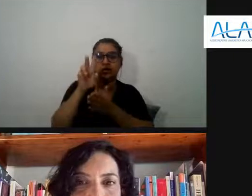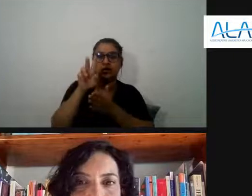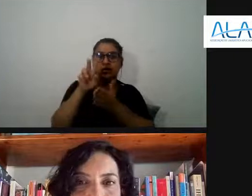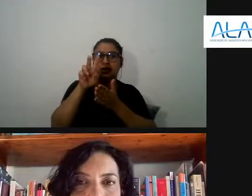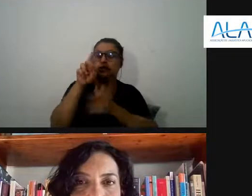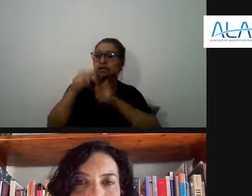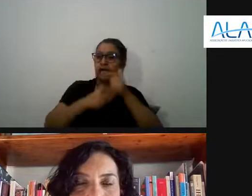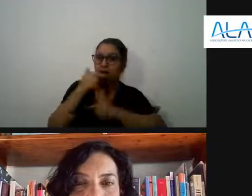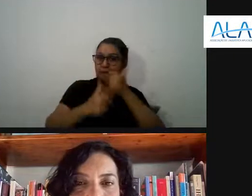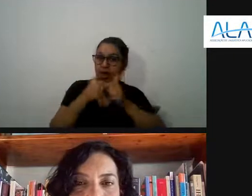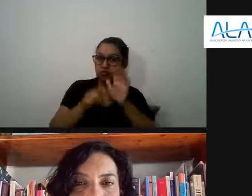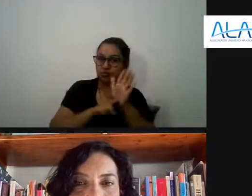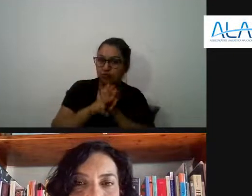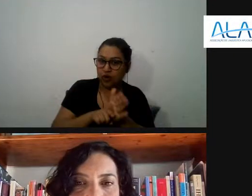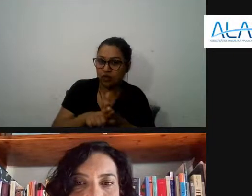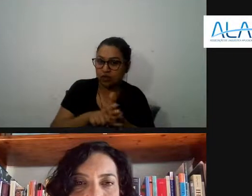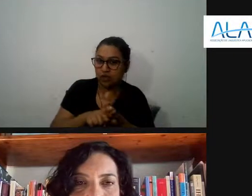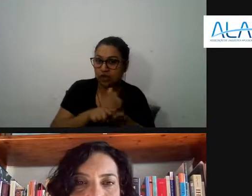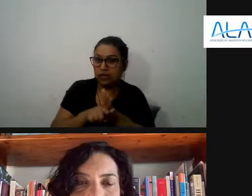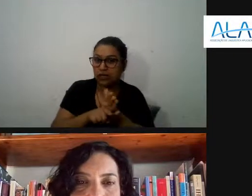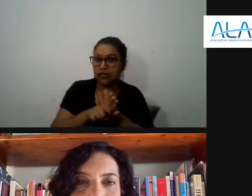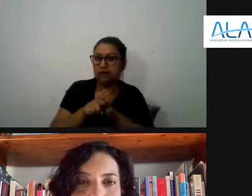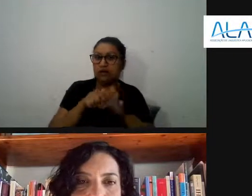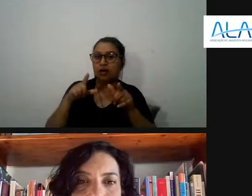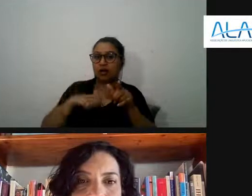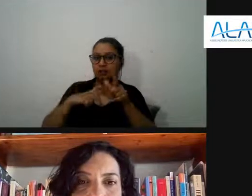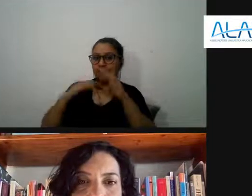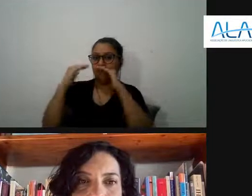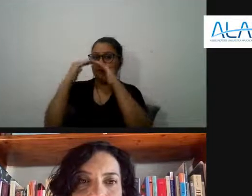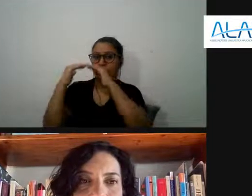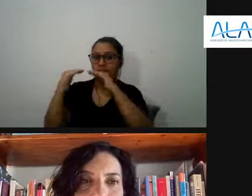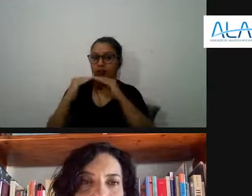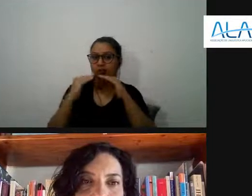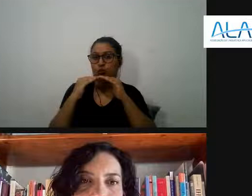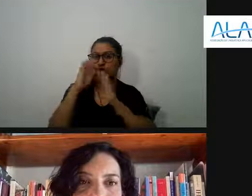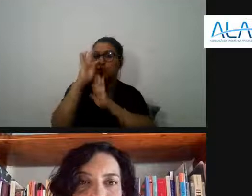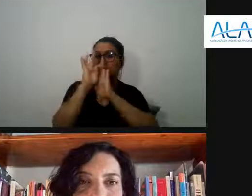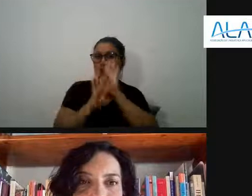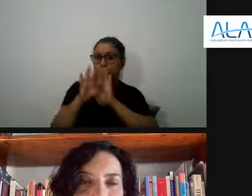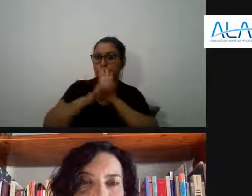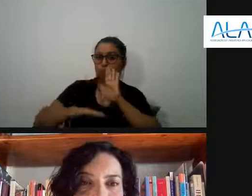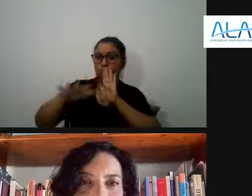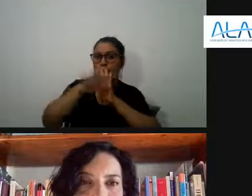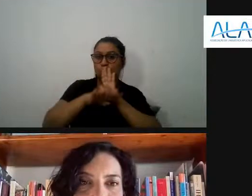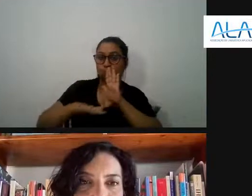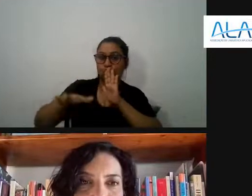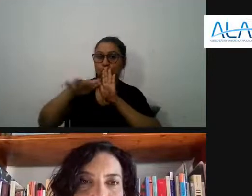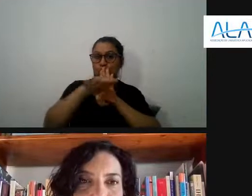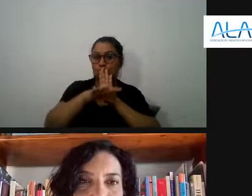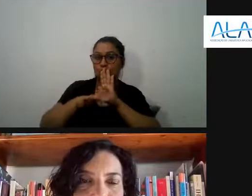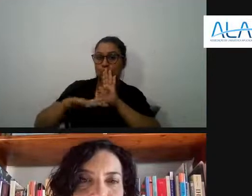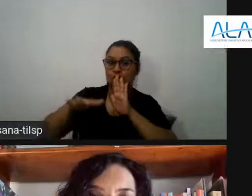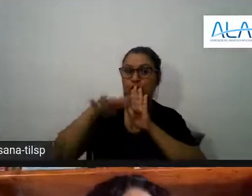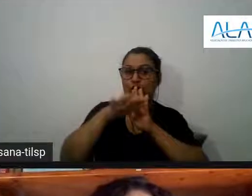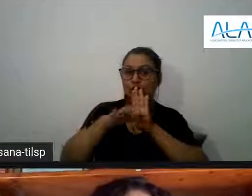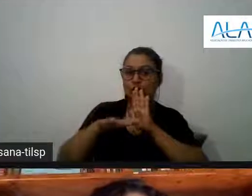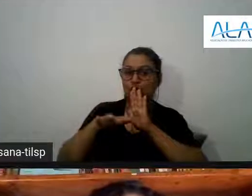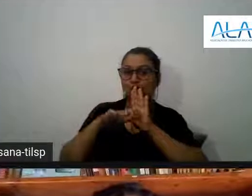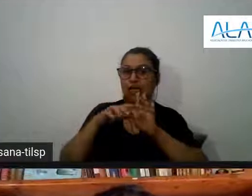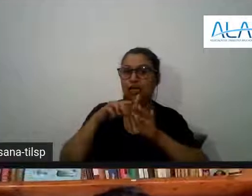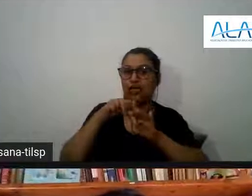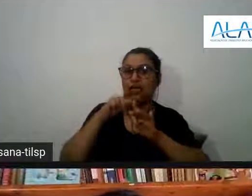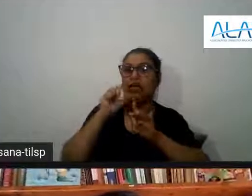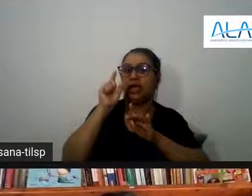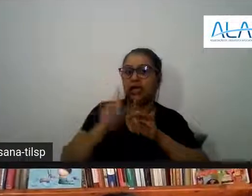comparação a partir de dados empíricos e de confronto de textos e que há aqui todo uma enfim esse trabalho é